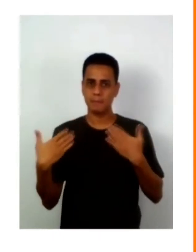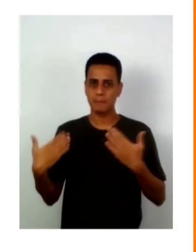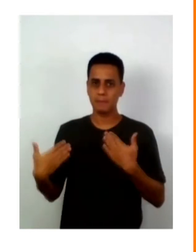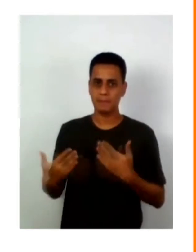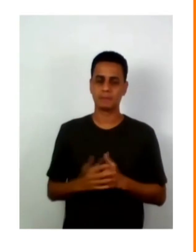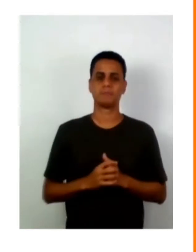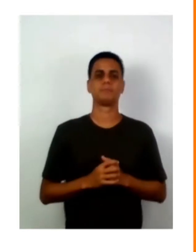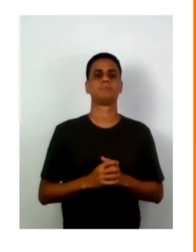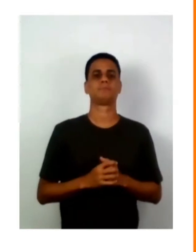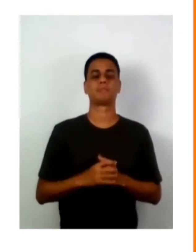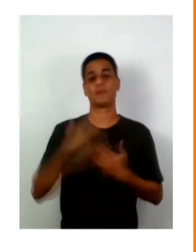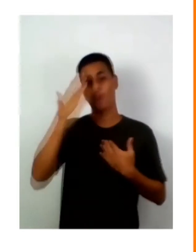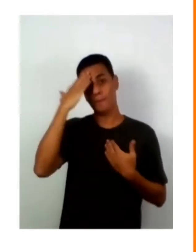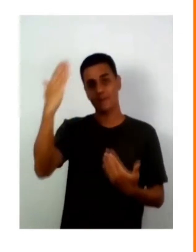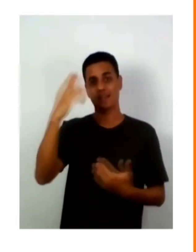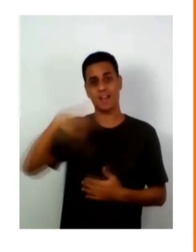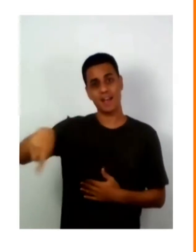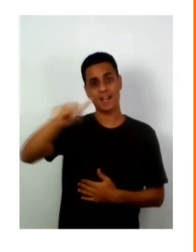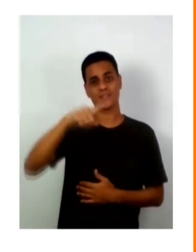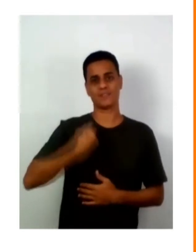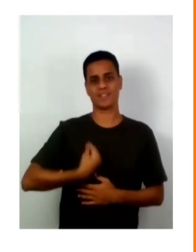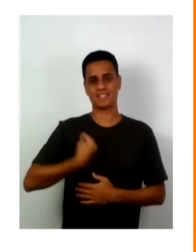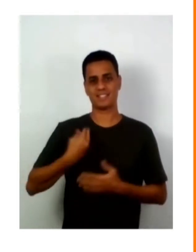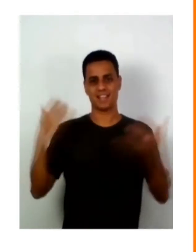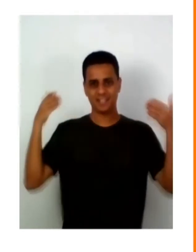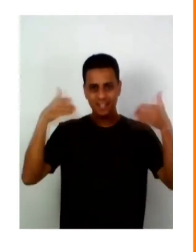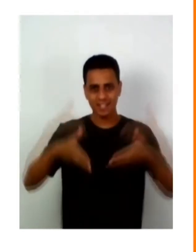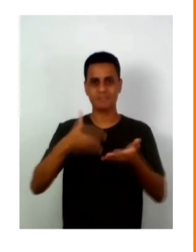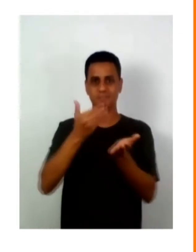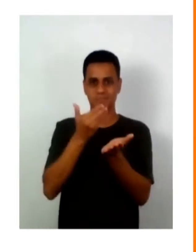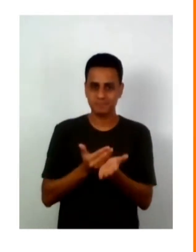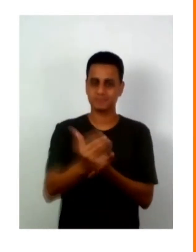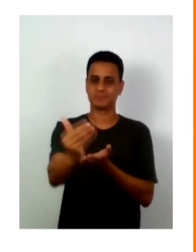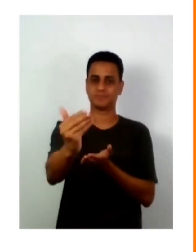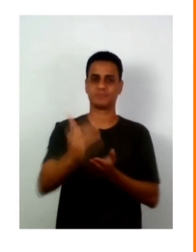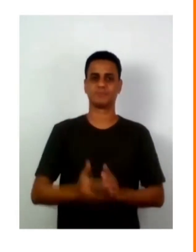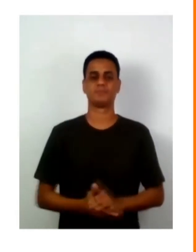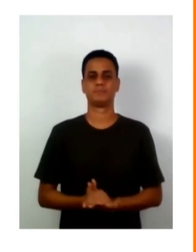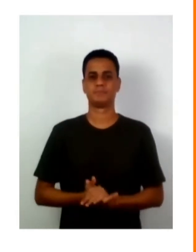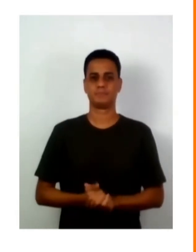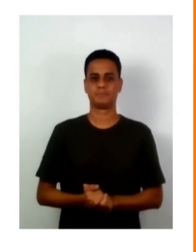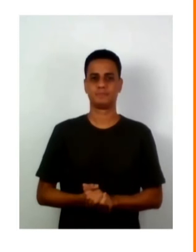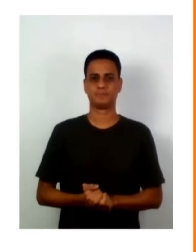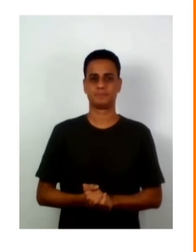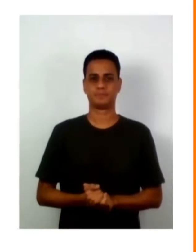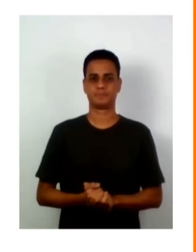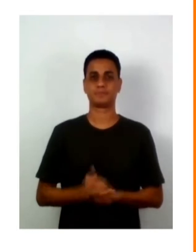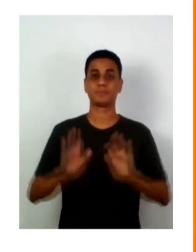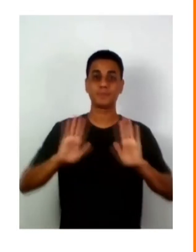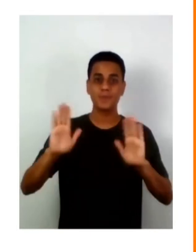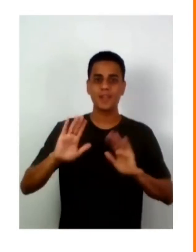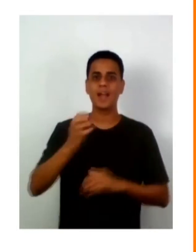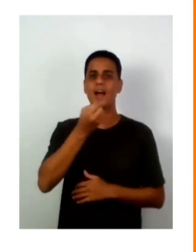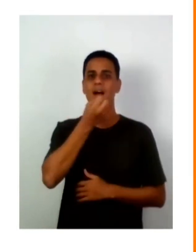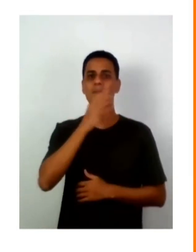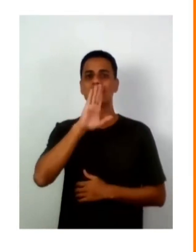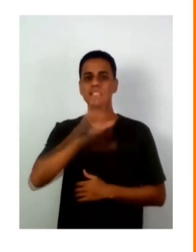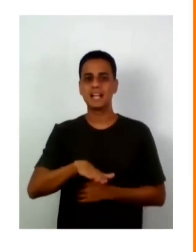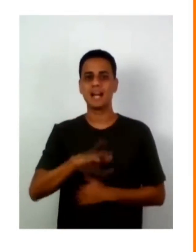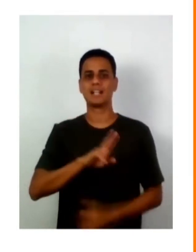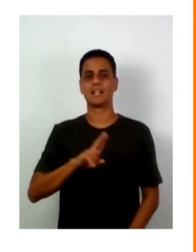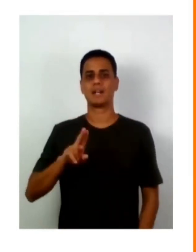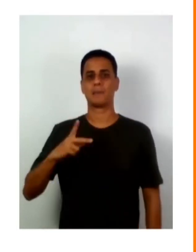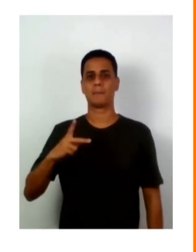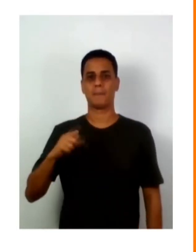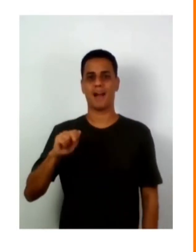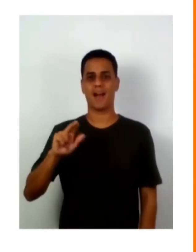passar as perguntas que nós pudermos às oradoras. Muito obrigada por estarem aqui e vamos começar. Boa tarde. Eu sou